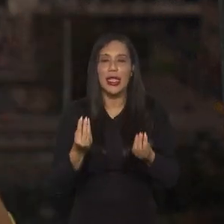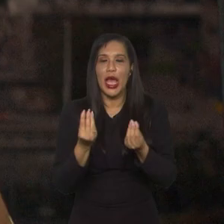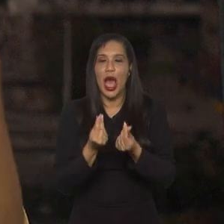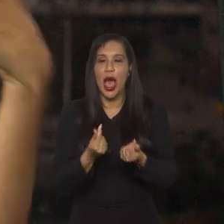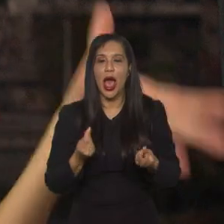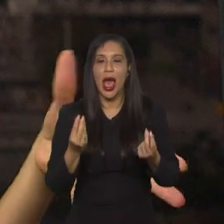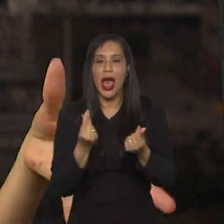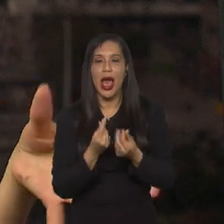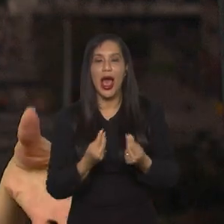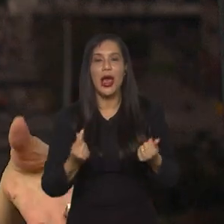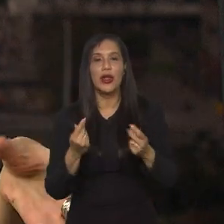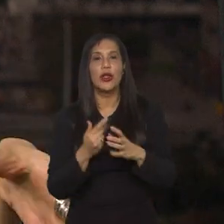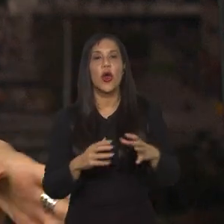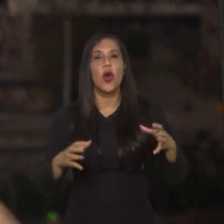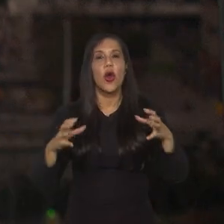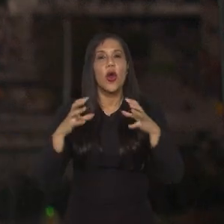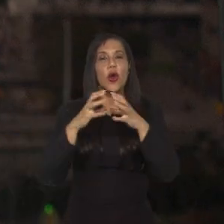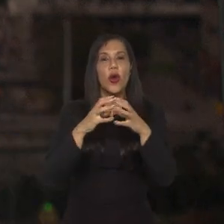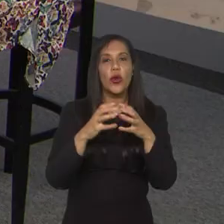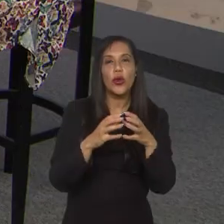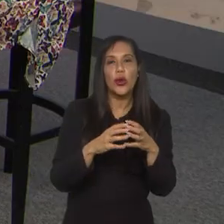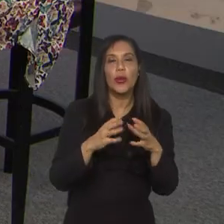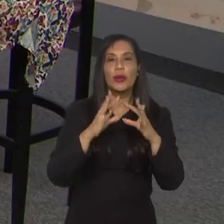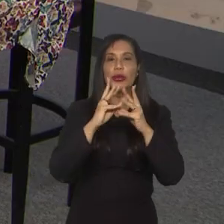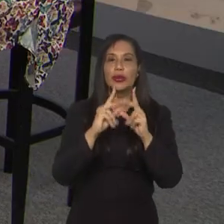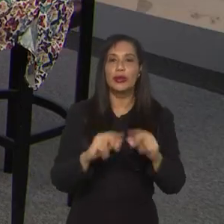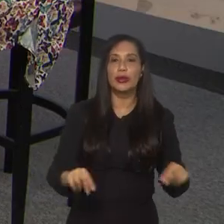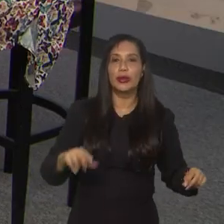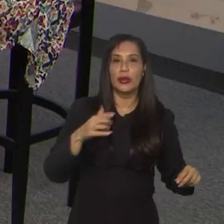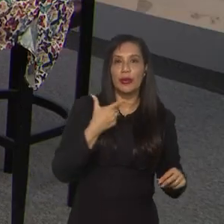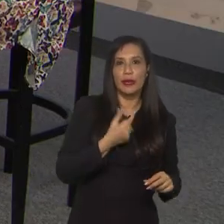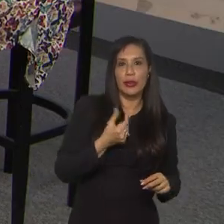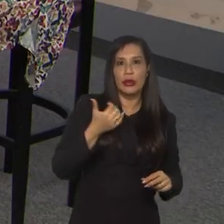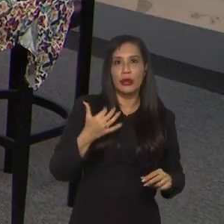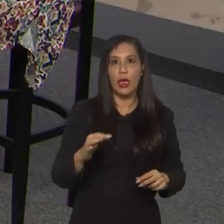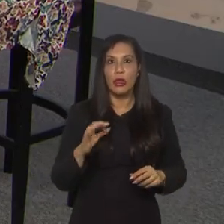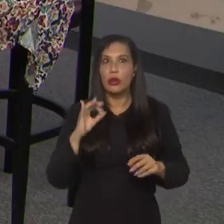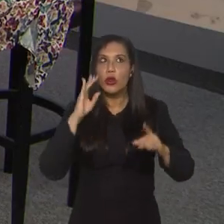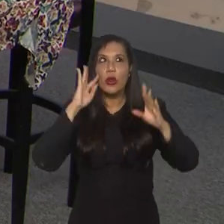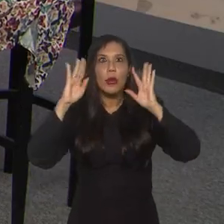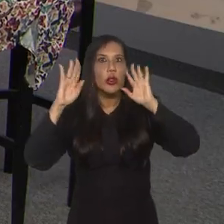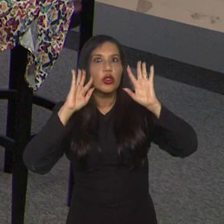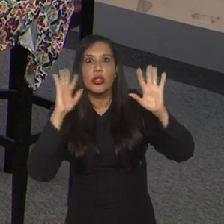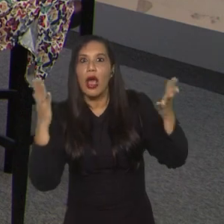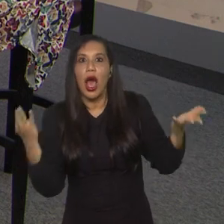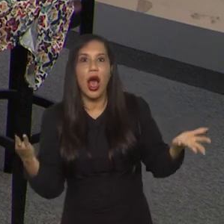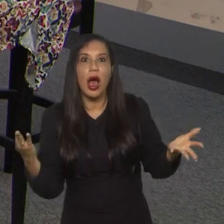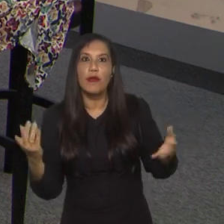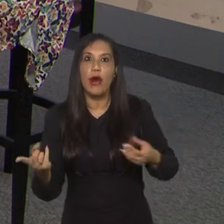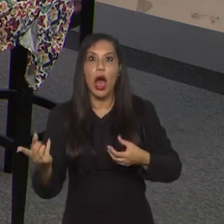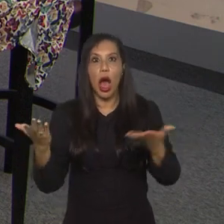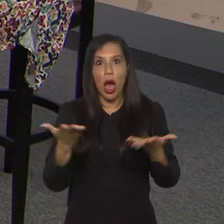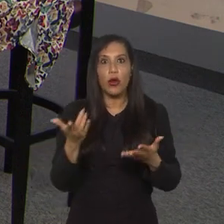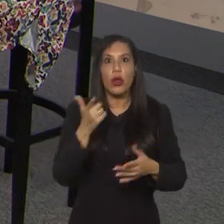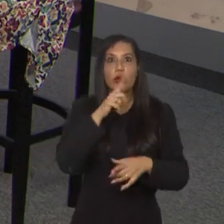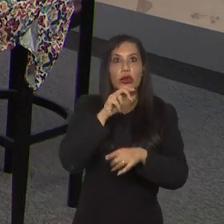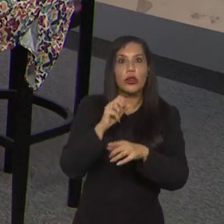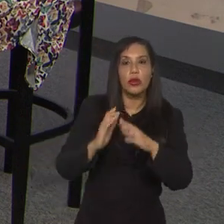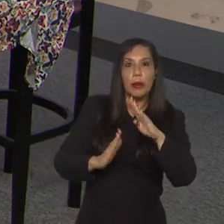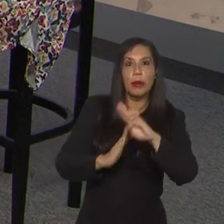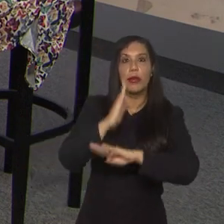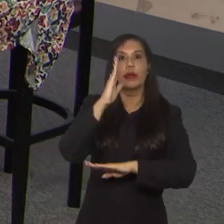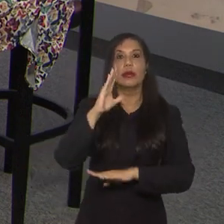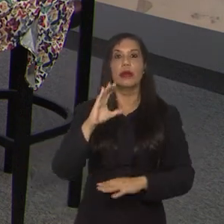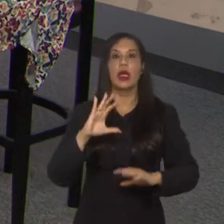grupo foi dissolvido em 2010, e jamais a gente se imaginaria que estaria numa Copa do Mundo,